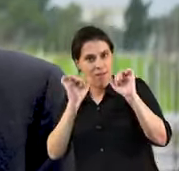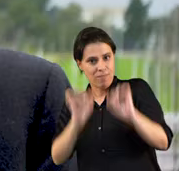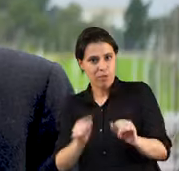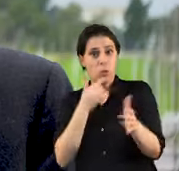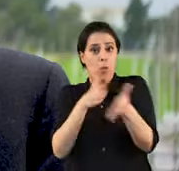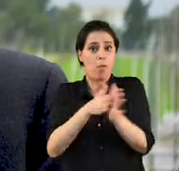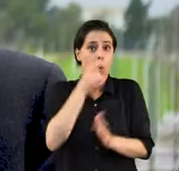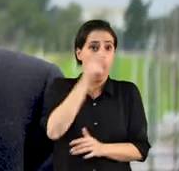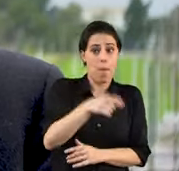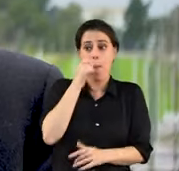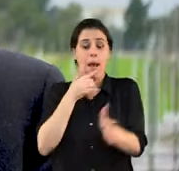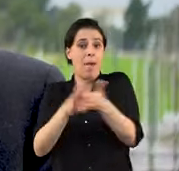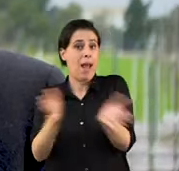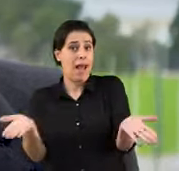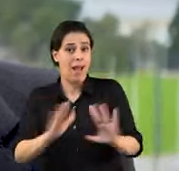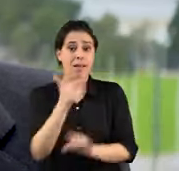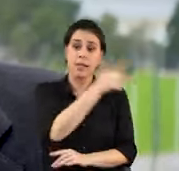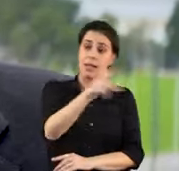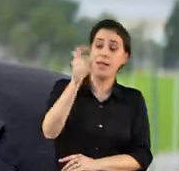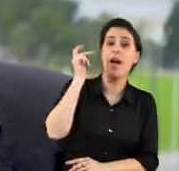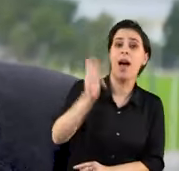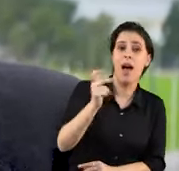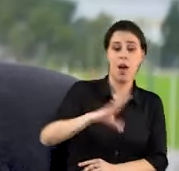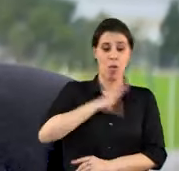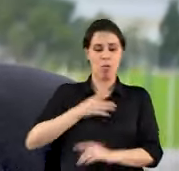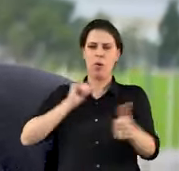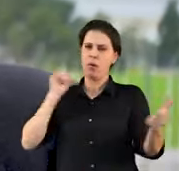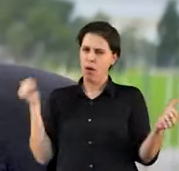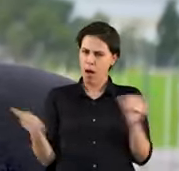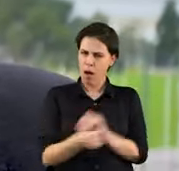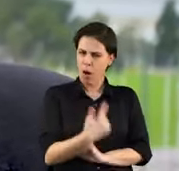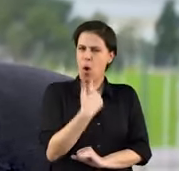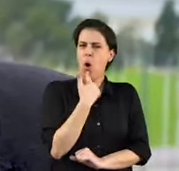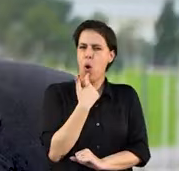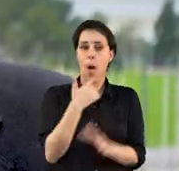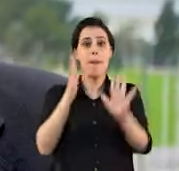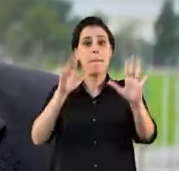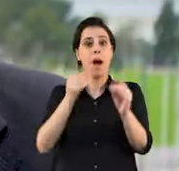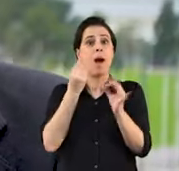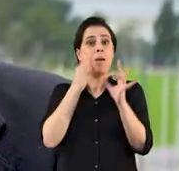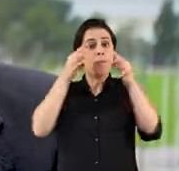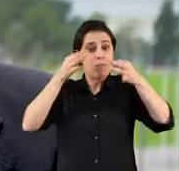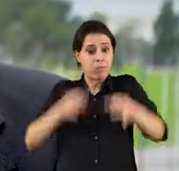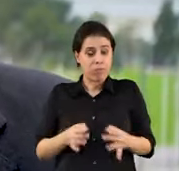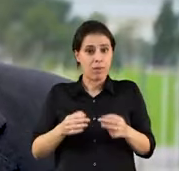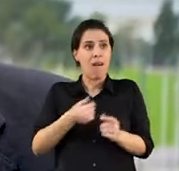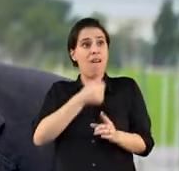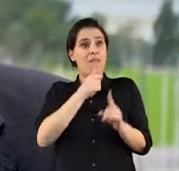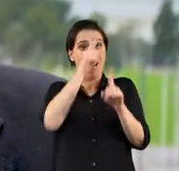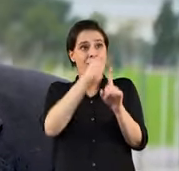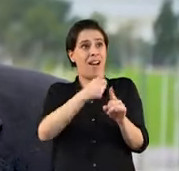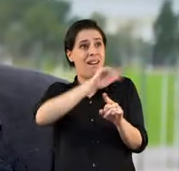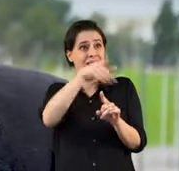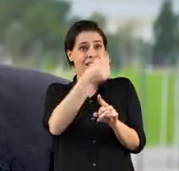libertação da exploração do homem pelo homem. Em 100 anos, o mundo mudou muito, mas não mudou a natureza da exploração